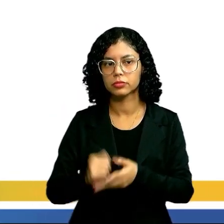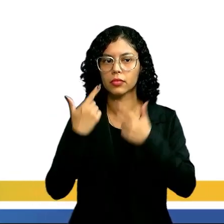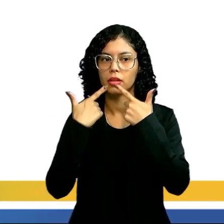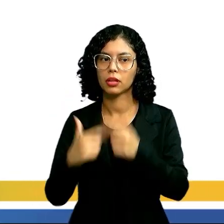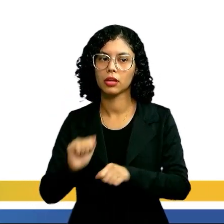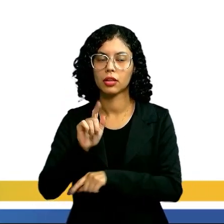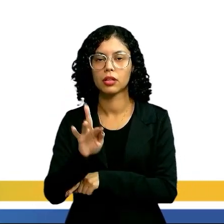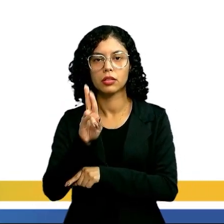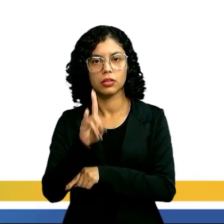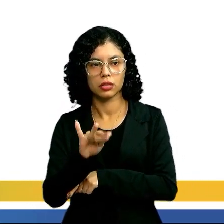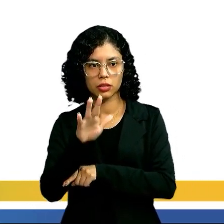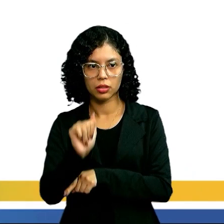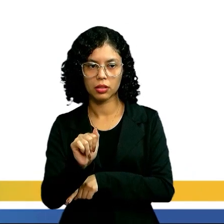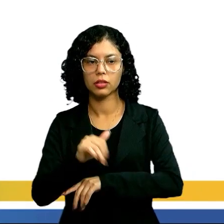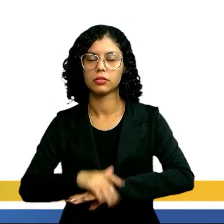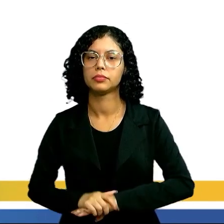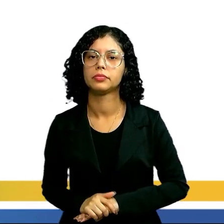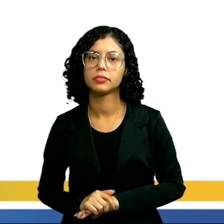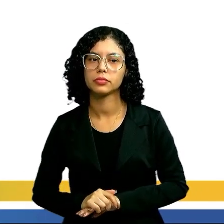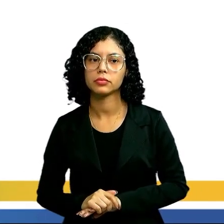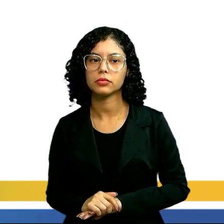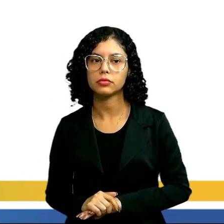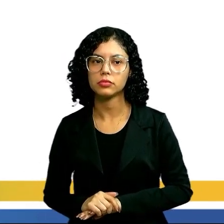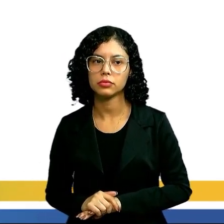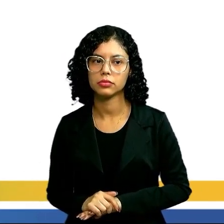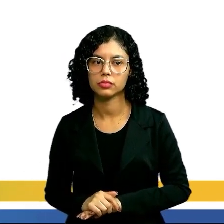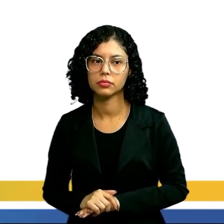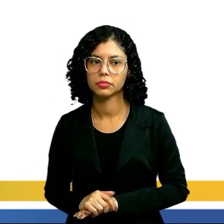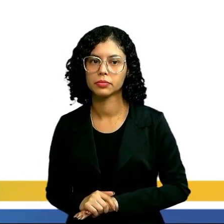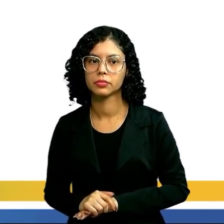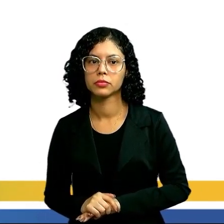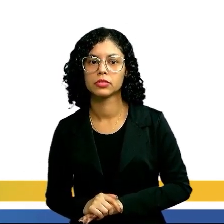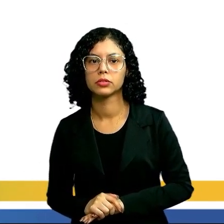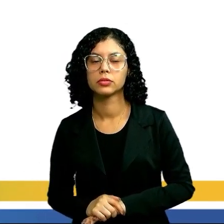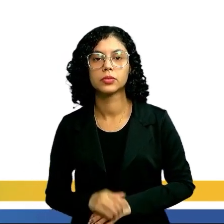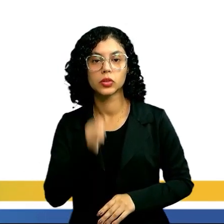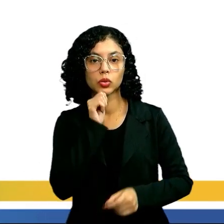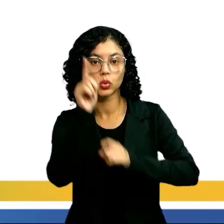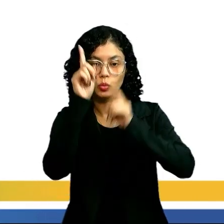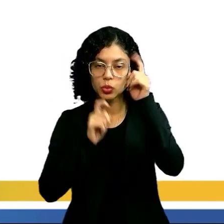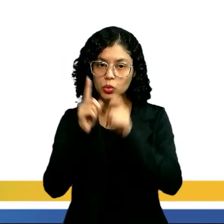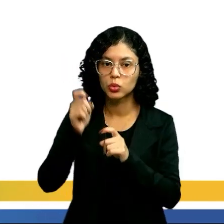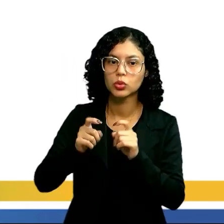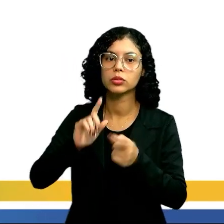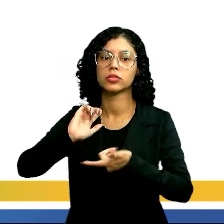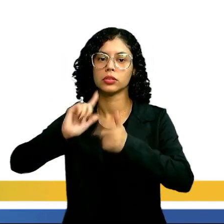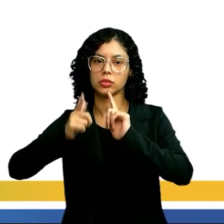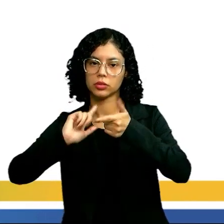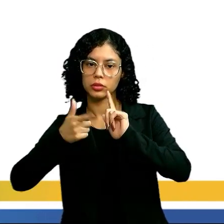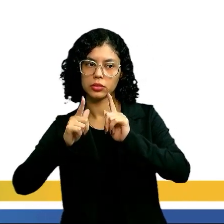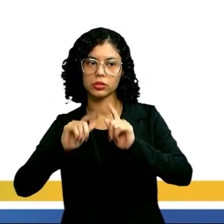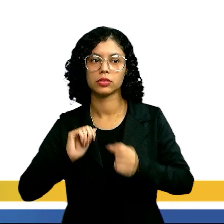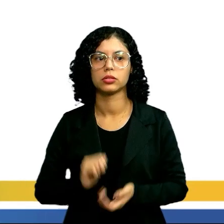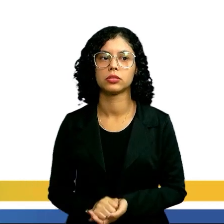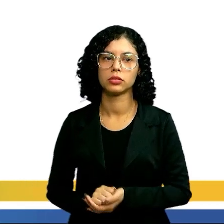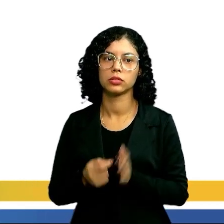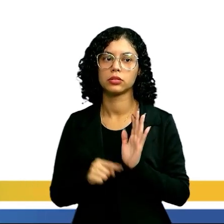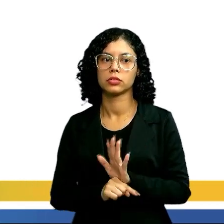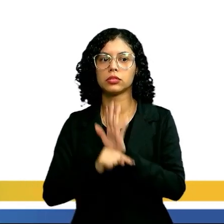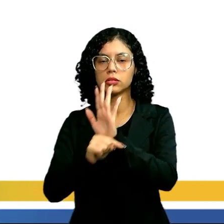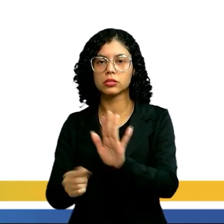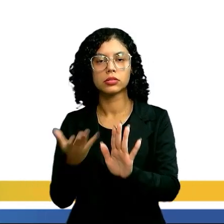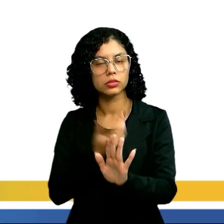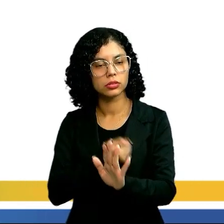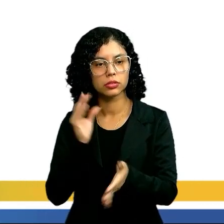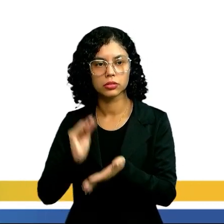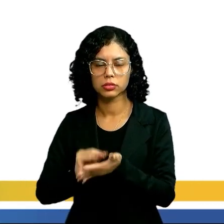situação descrita para a linguagem algébrica, por meio de sentença ou expressões